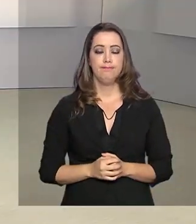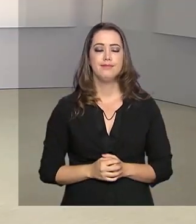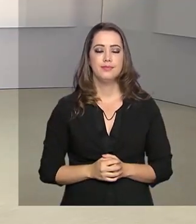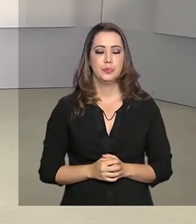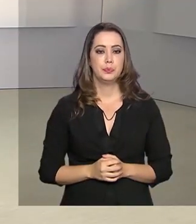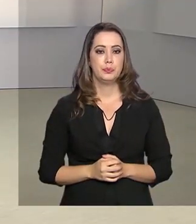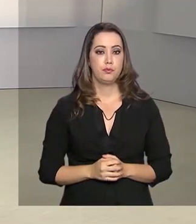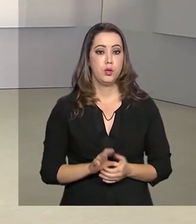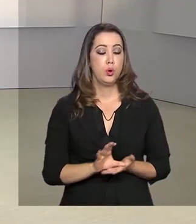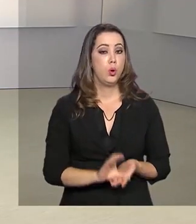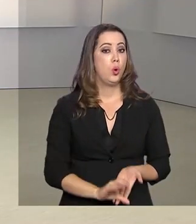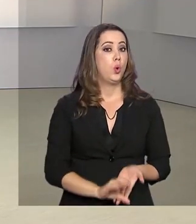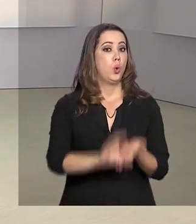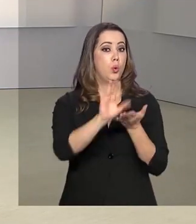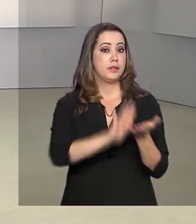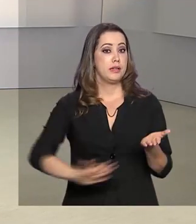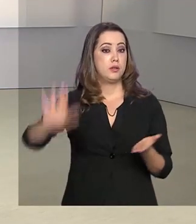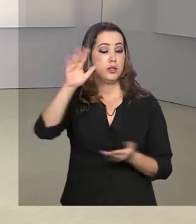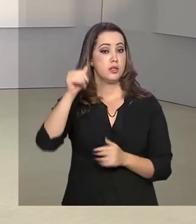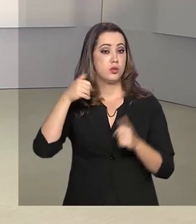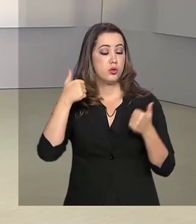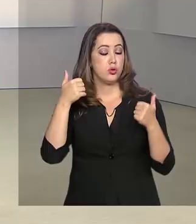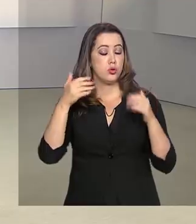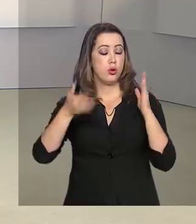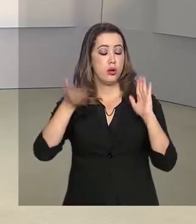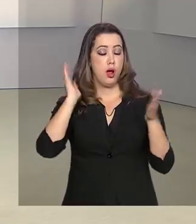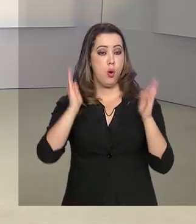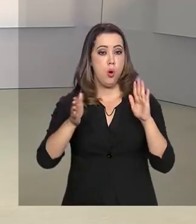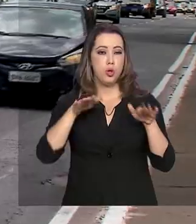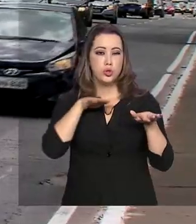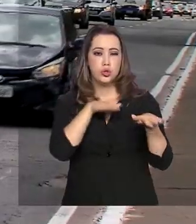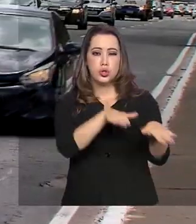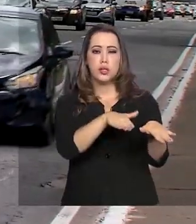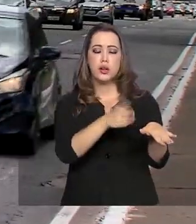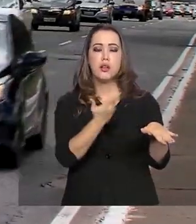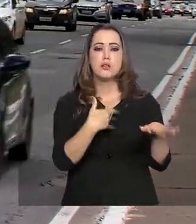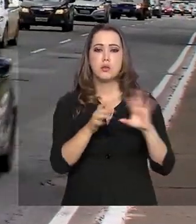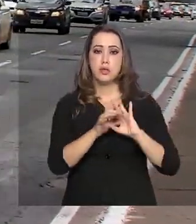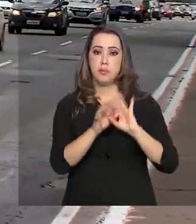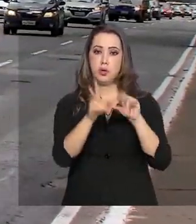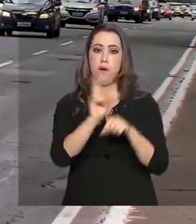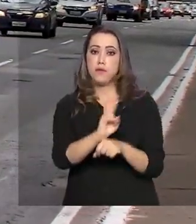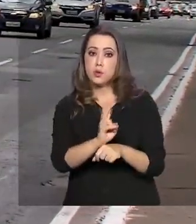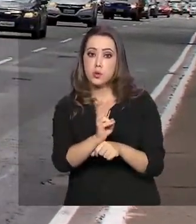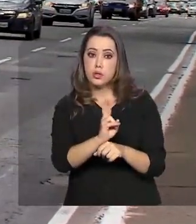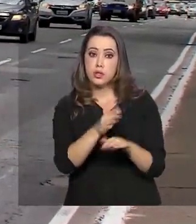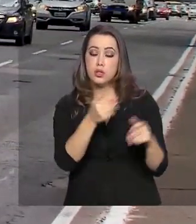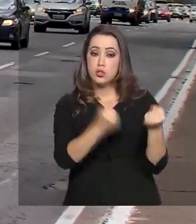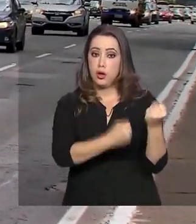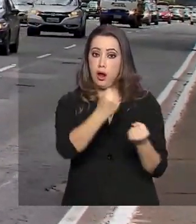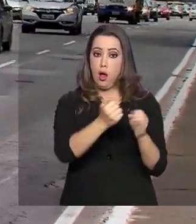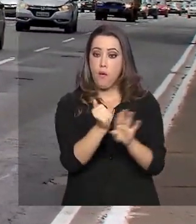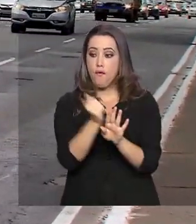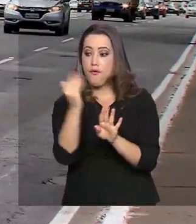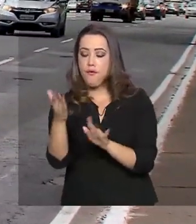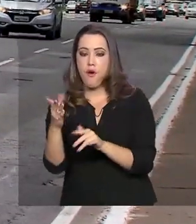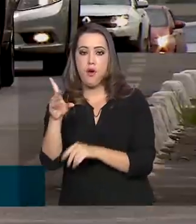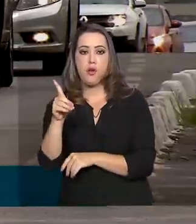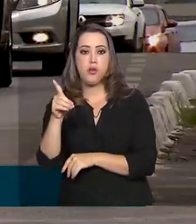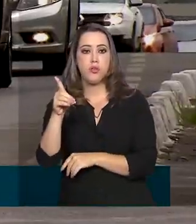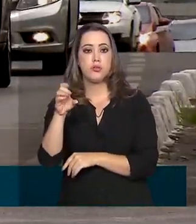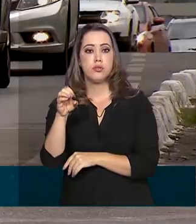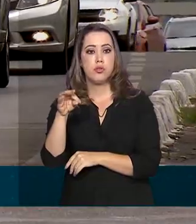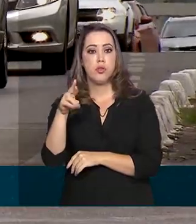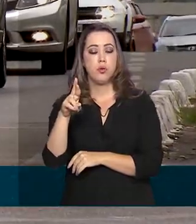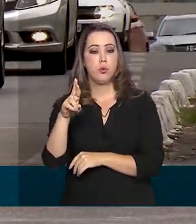O Conselho Nacional de Trânsito liberou a realização de vistoria veicular fora das instalações dos órgãos de trânsito